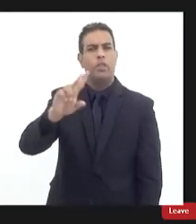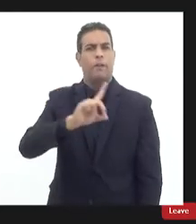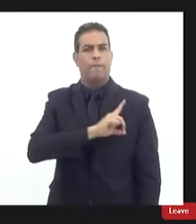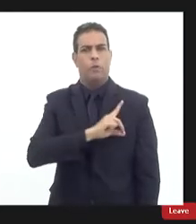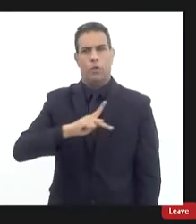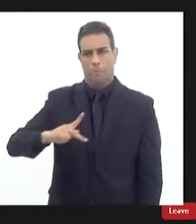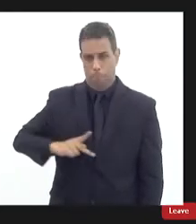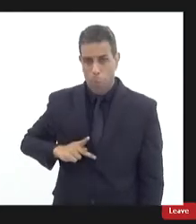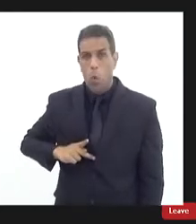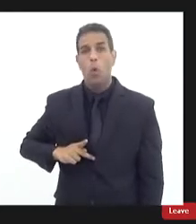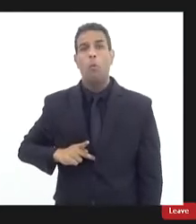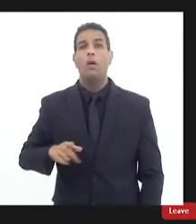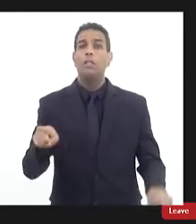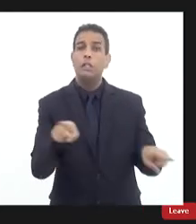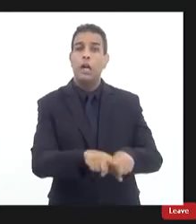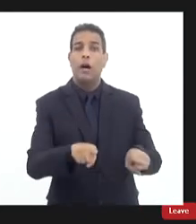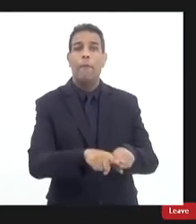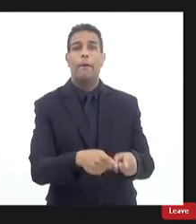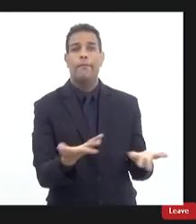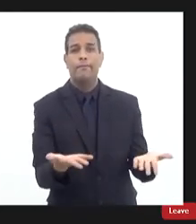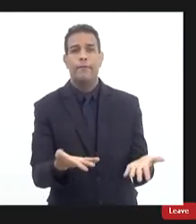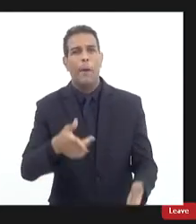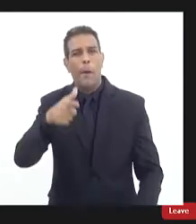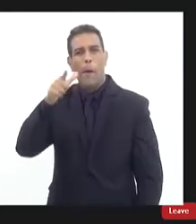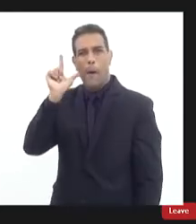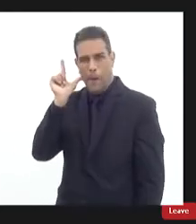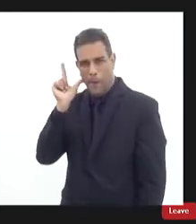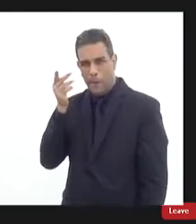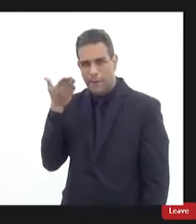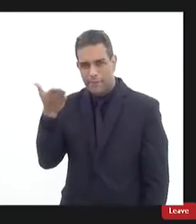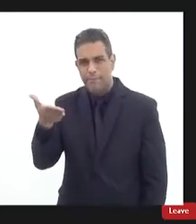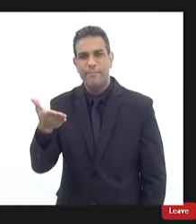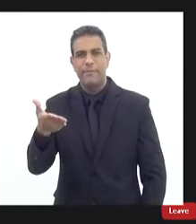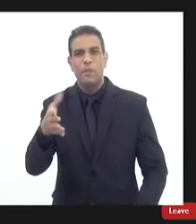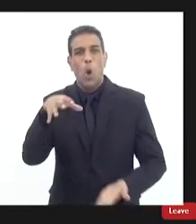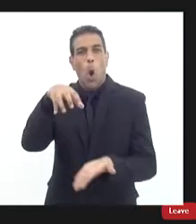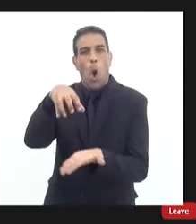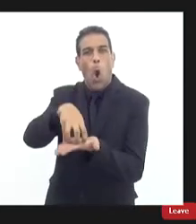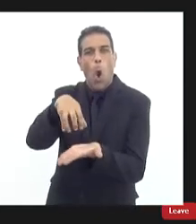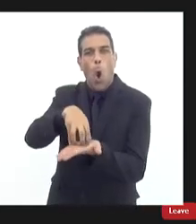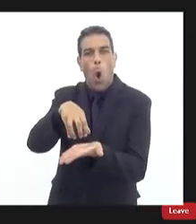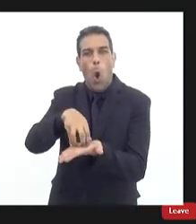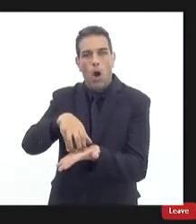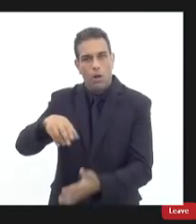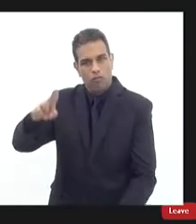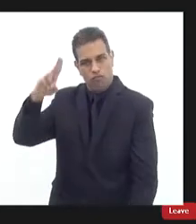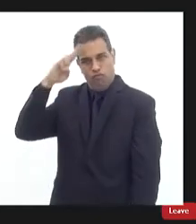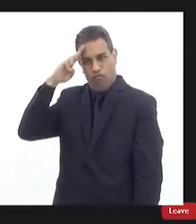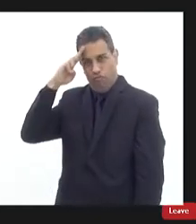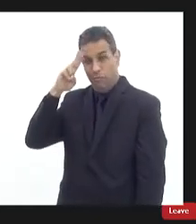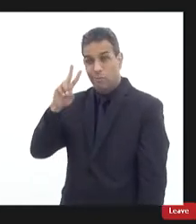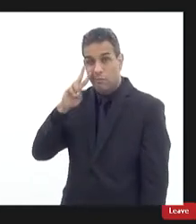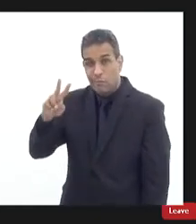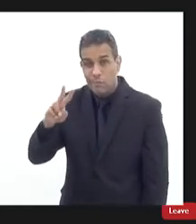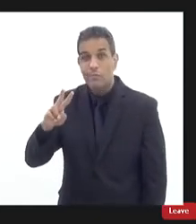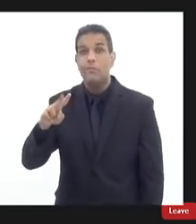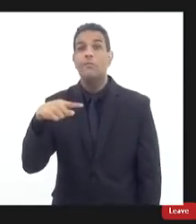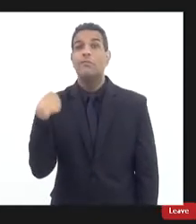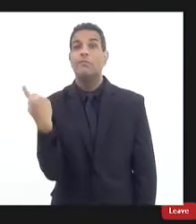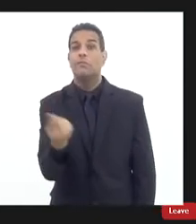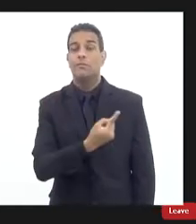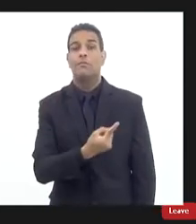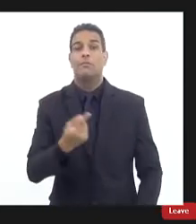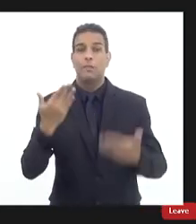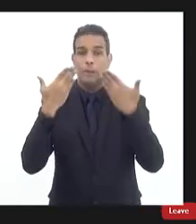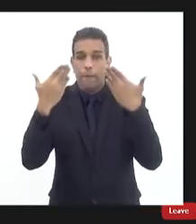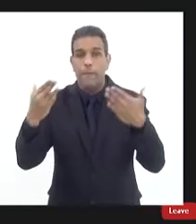mas a gente ontem por coincidência eu estava lá no QG da corporação e assisti algumas apresentações do nosso escritório lá de